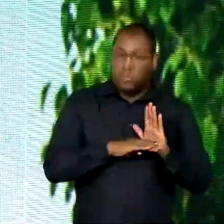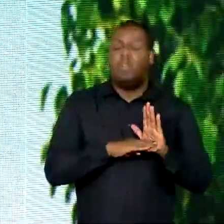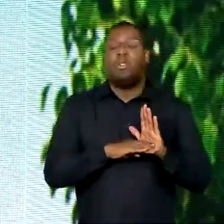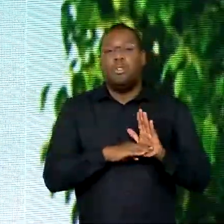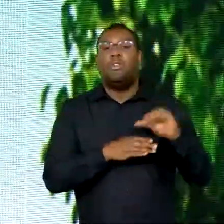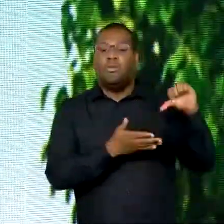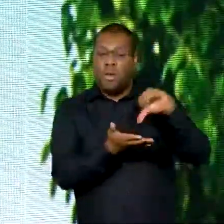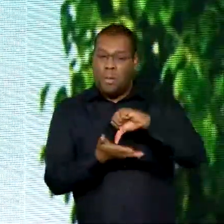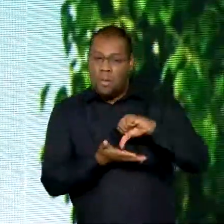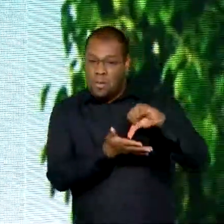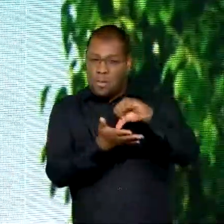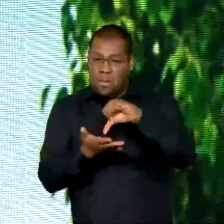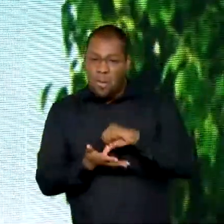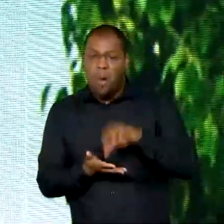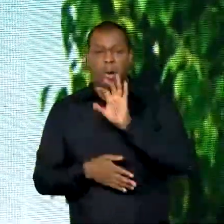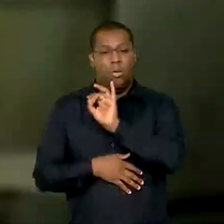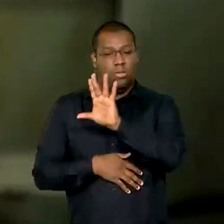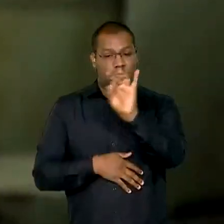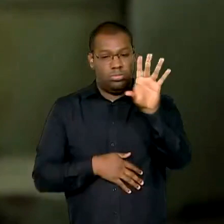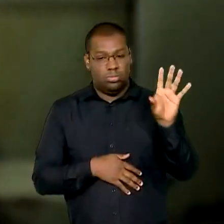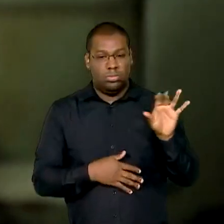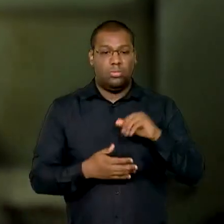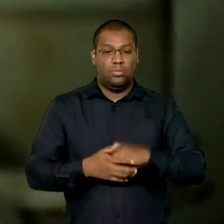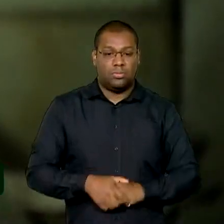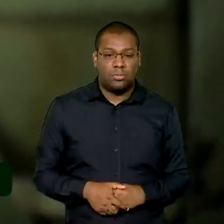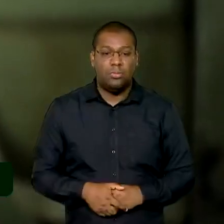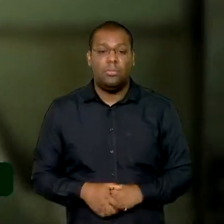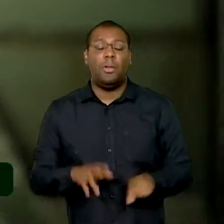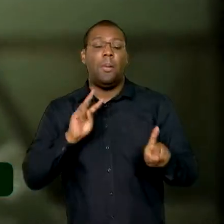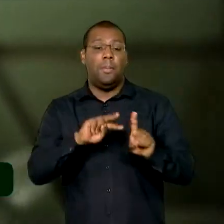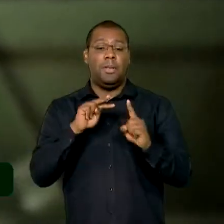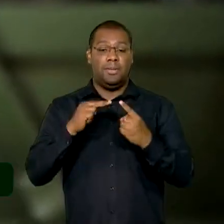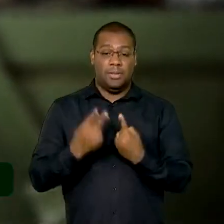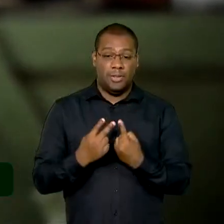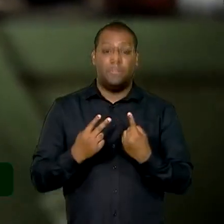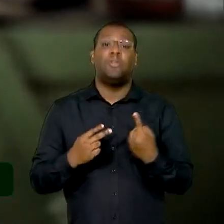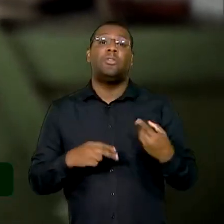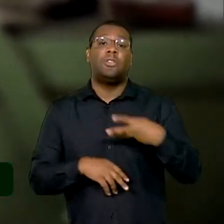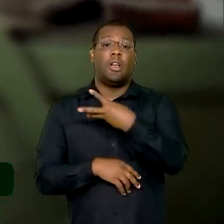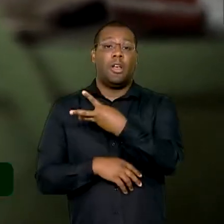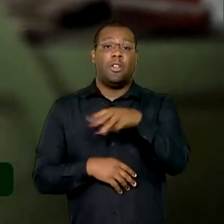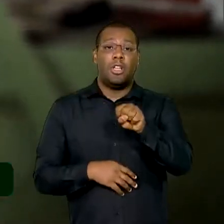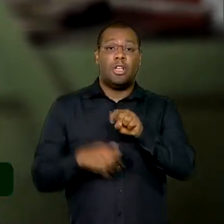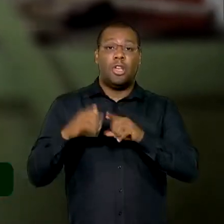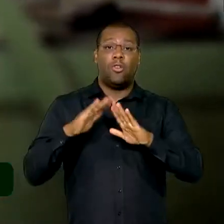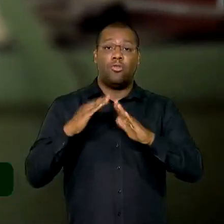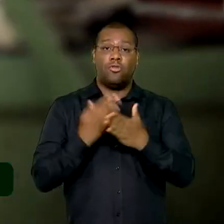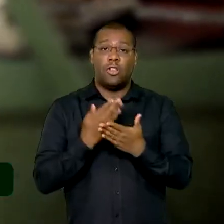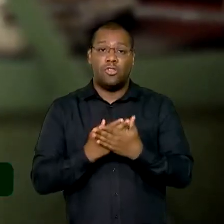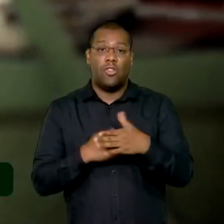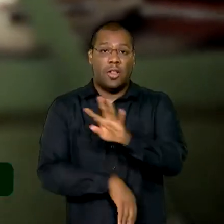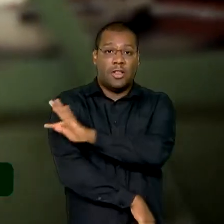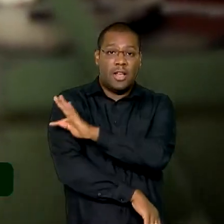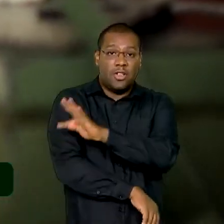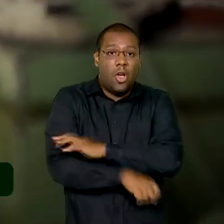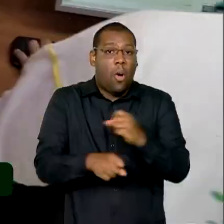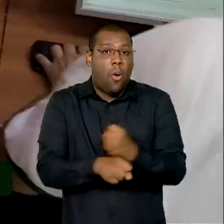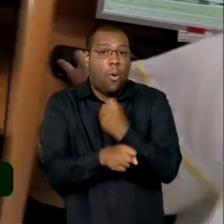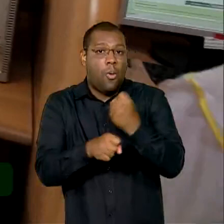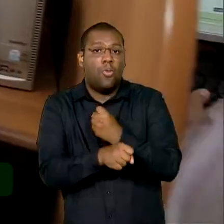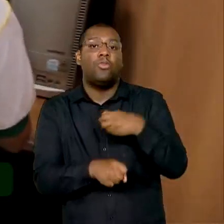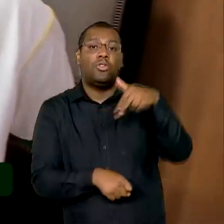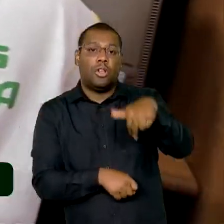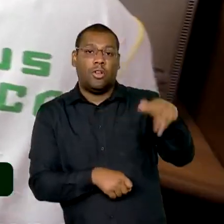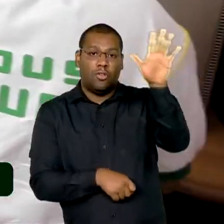unidade da federação deste país. A previsão é que 38 escolas técnicas sejam construídas na região nordeste.